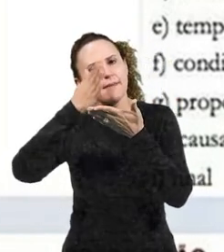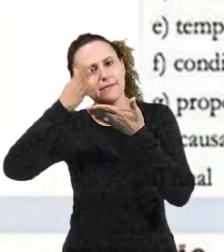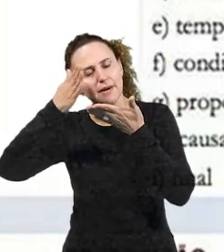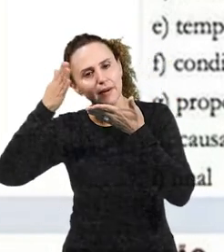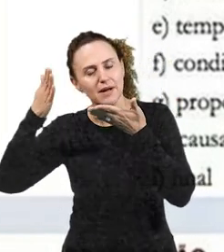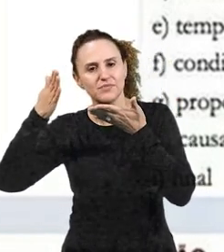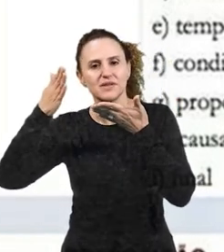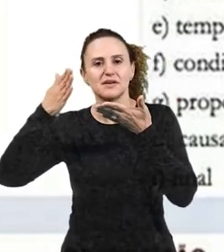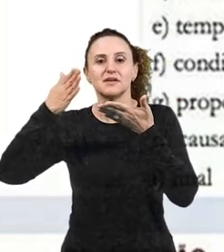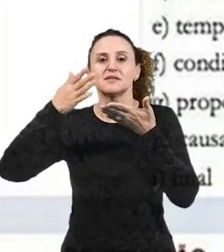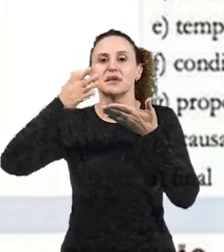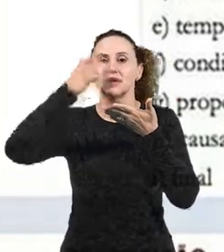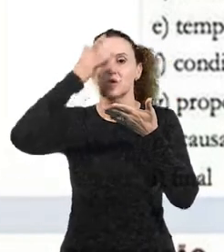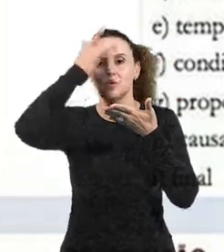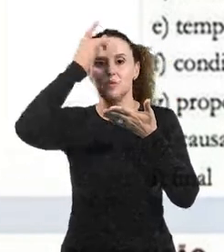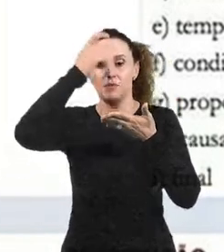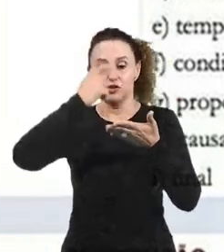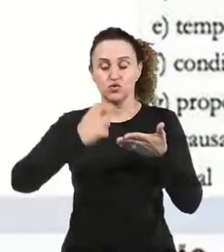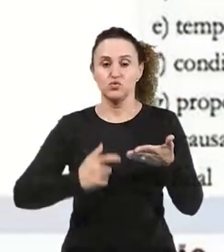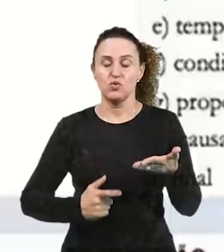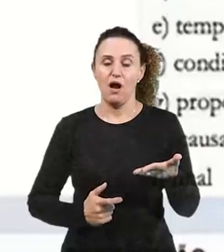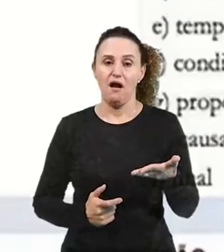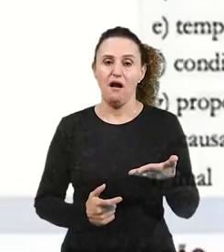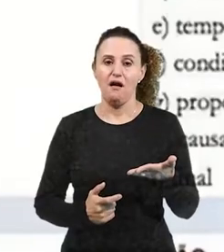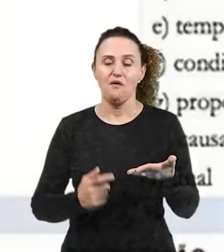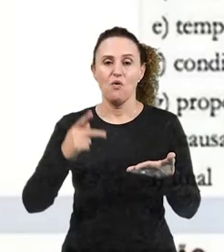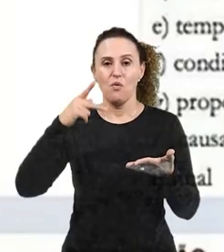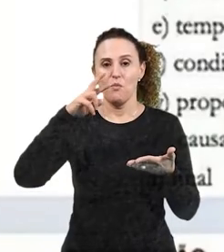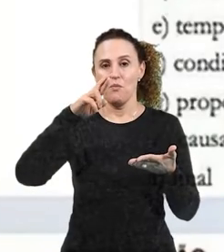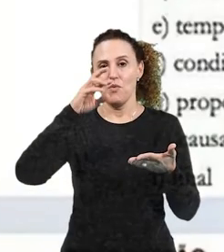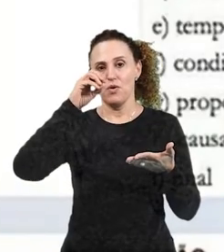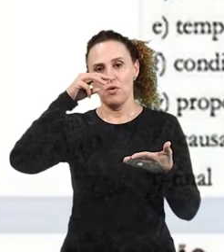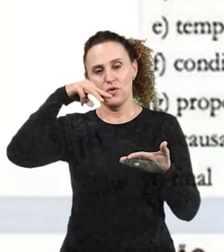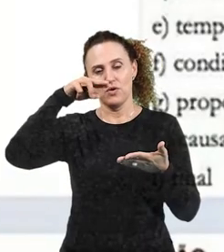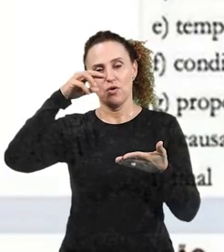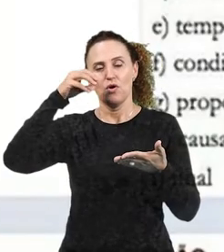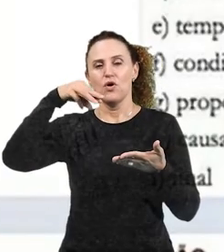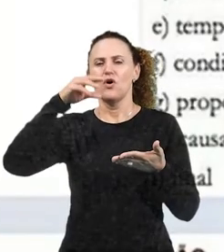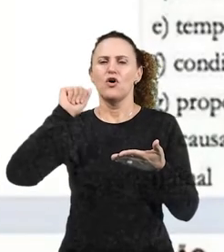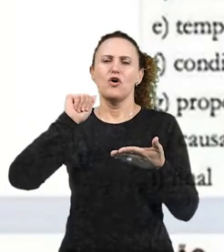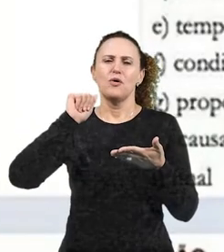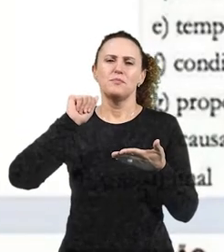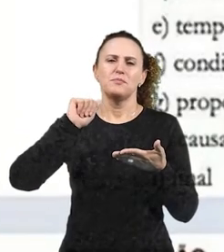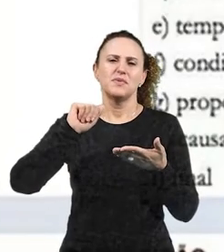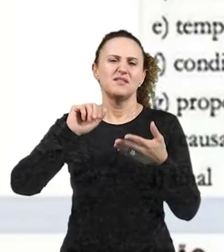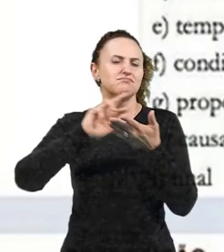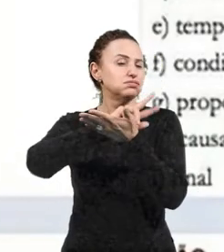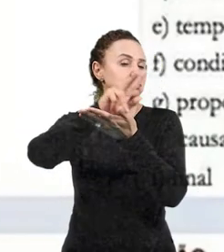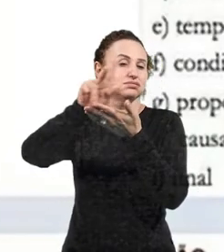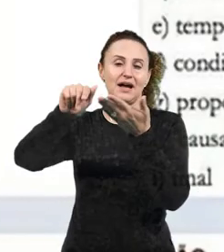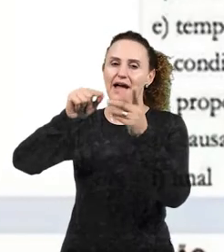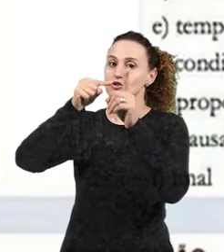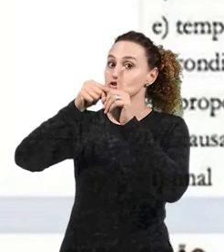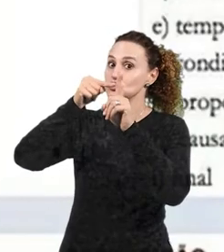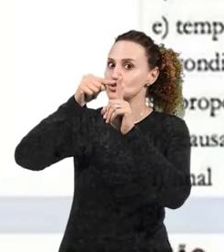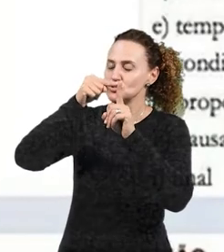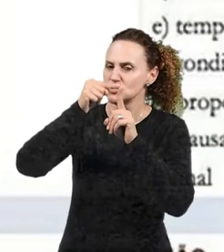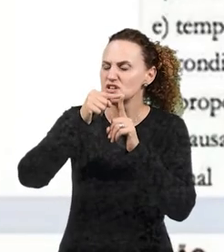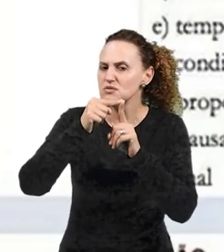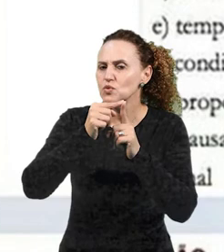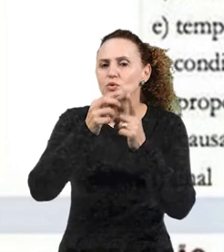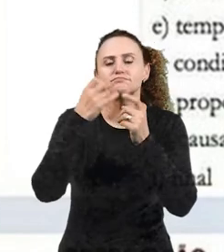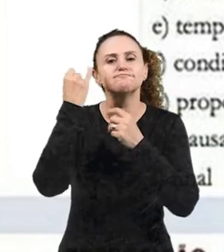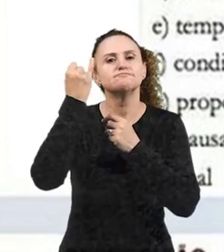então, a gente tem pronome pessoal, possessivo, demonstrativo, indefinido, interrogativo, relativo,